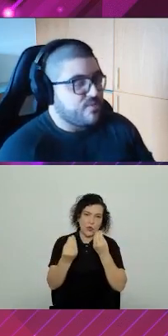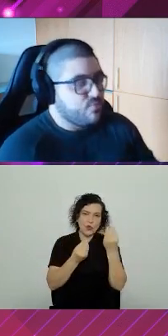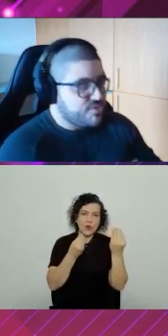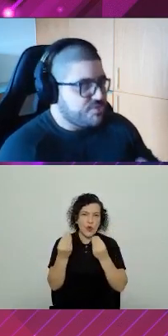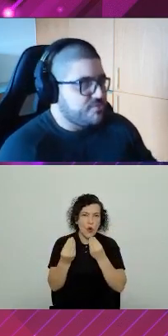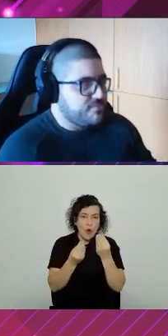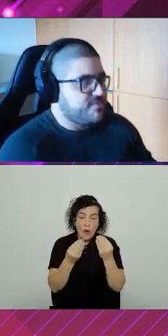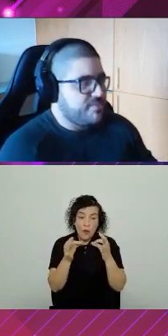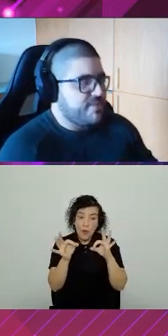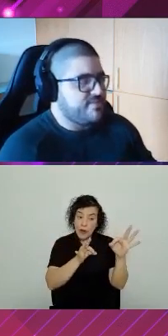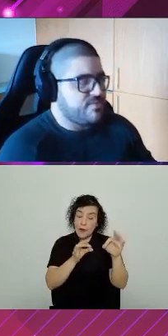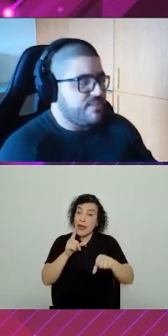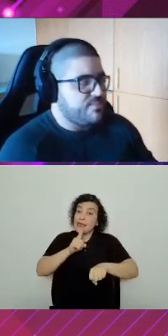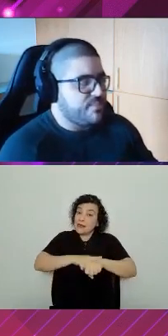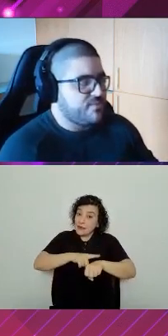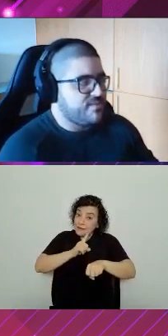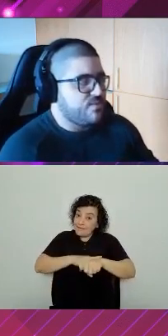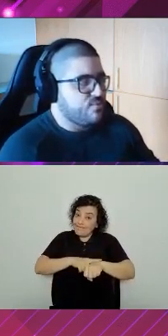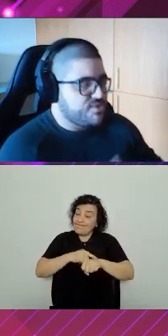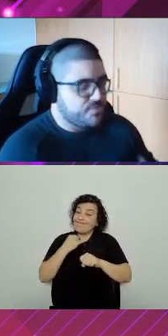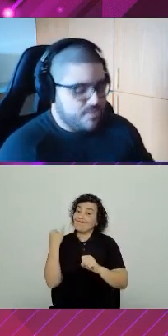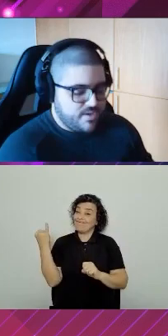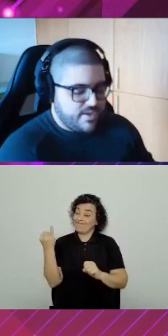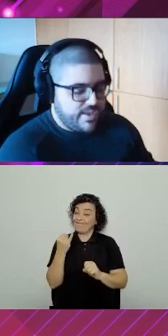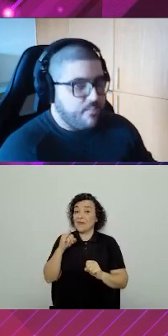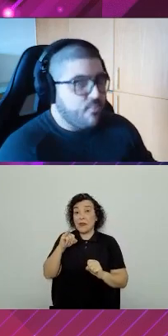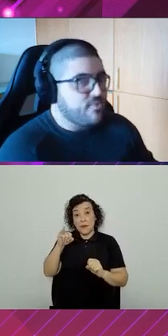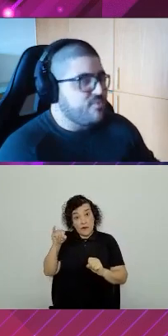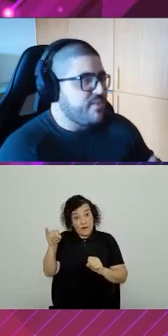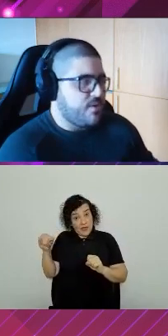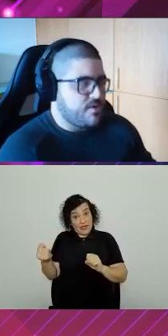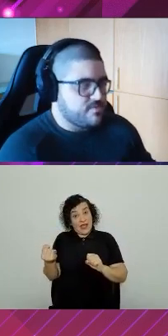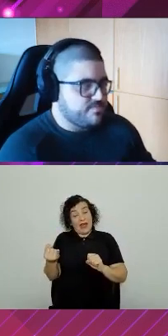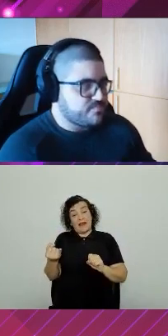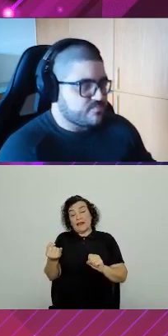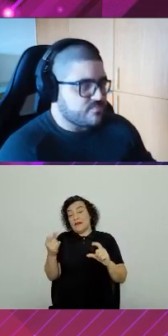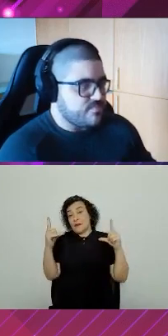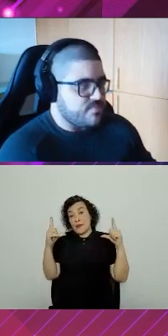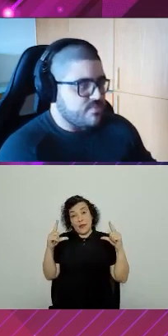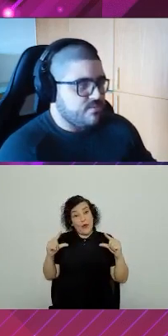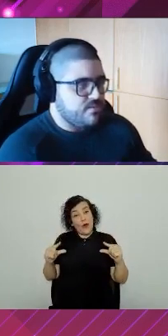tempo para eu ser útil, vamos chamar assim, tempo para eu ser útil é muito menor.